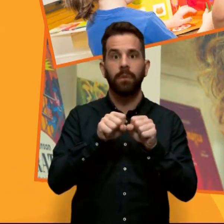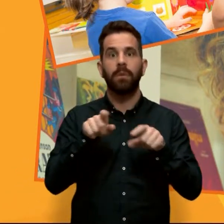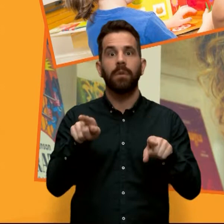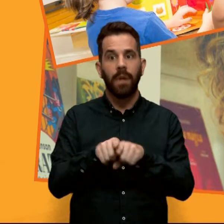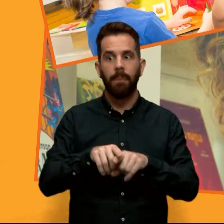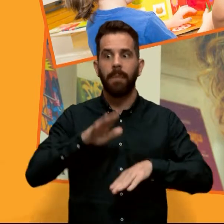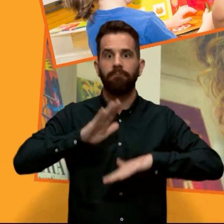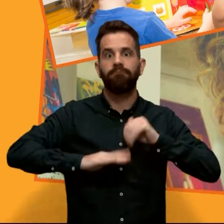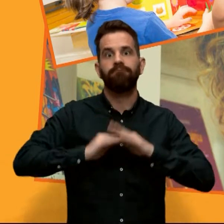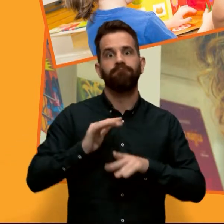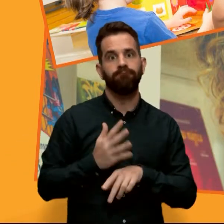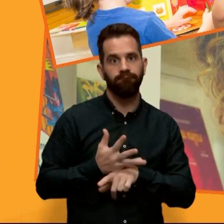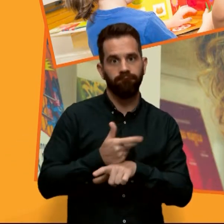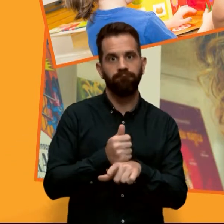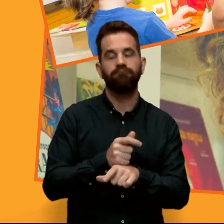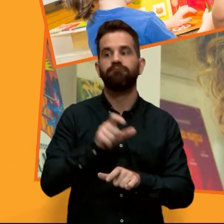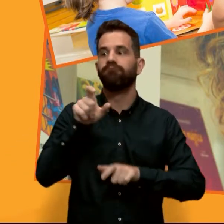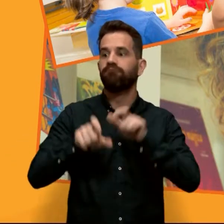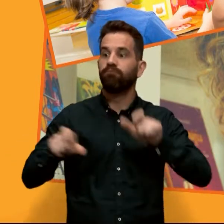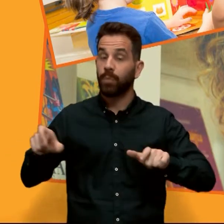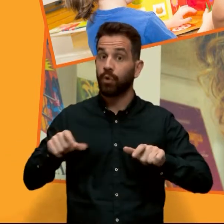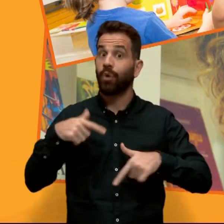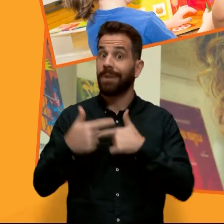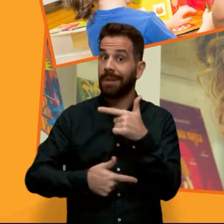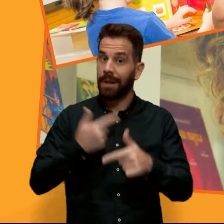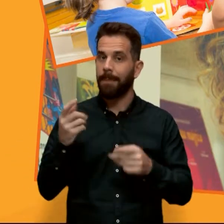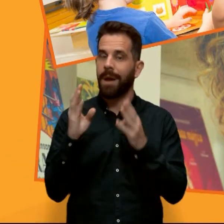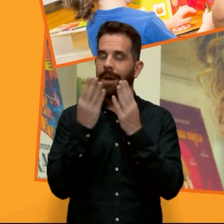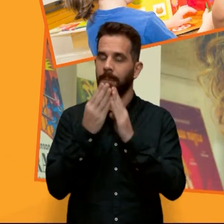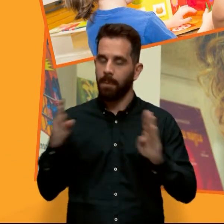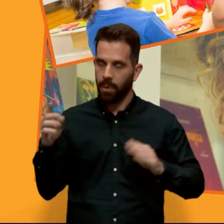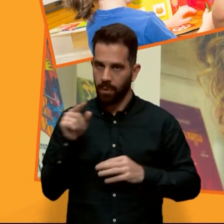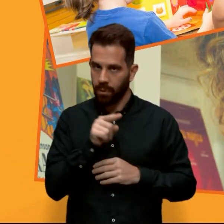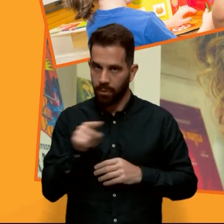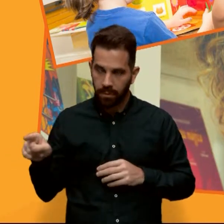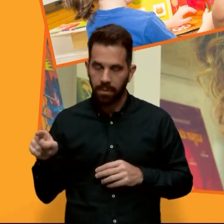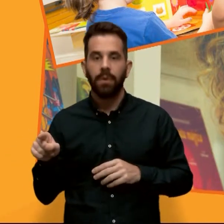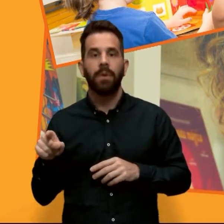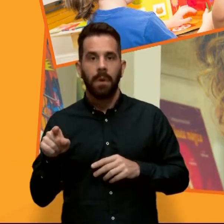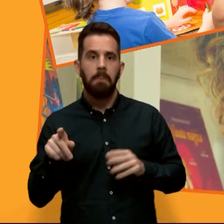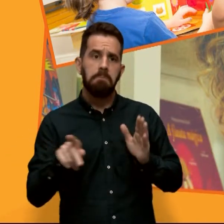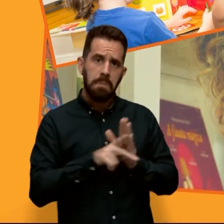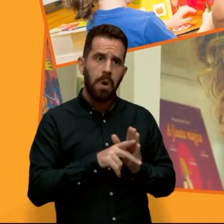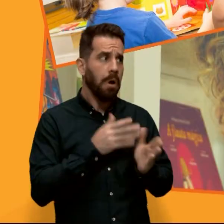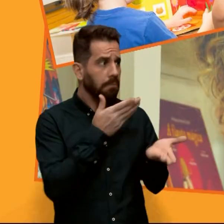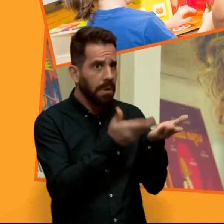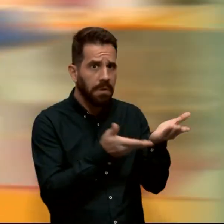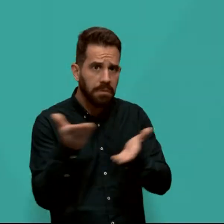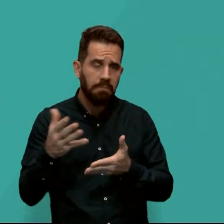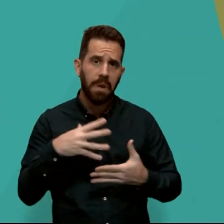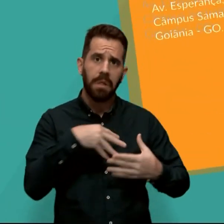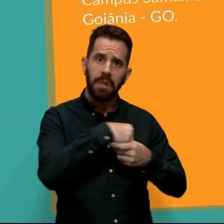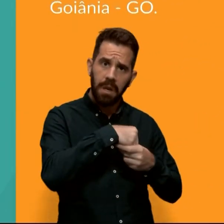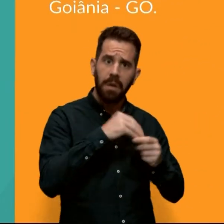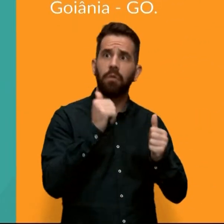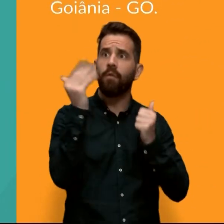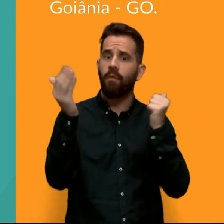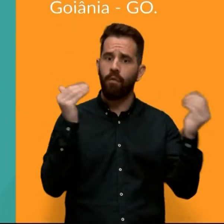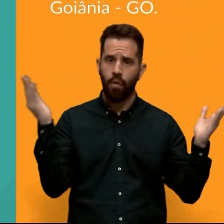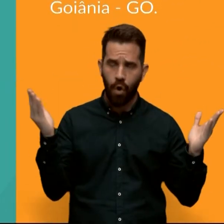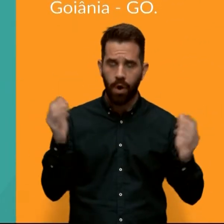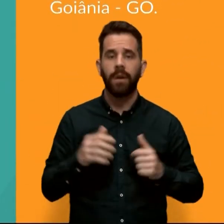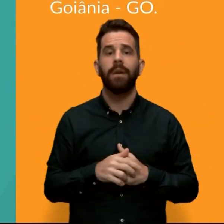bibliotecários, à orientação e atendimento às comunidades interna e externa à universidade.